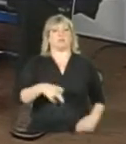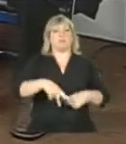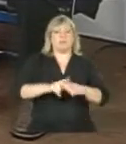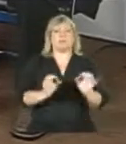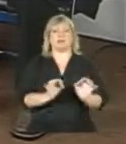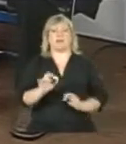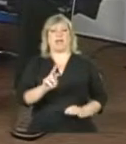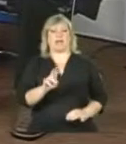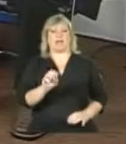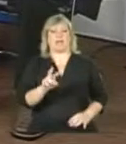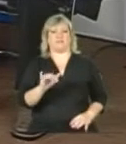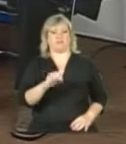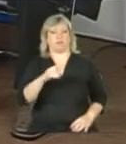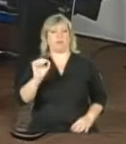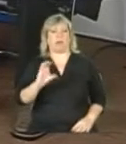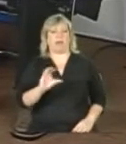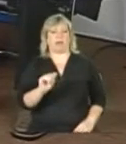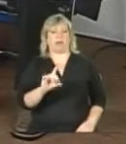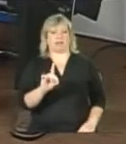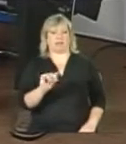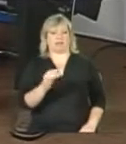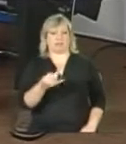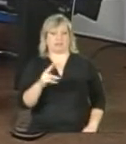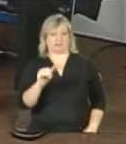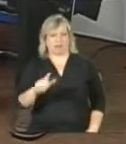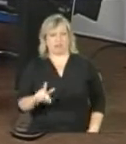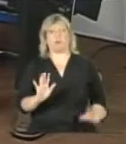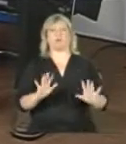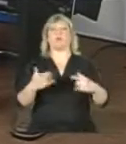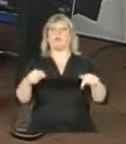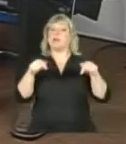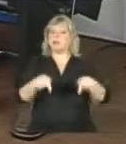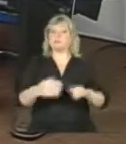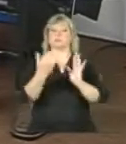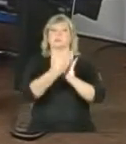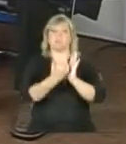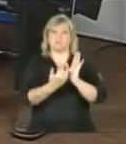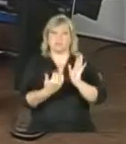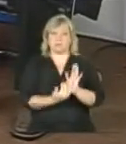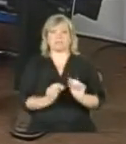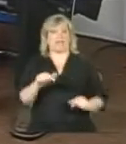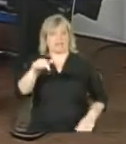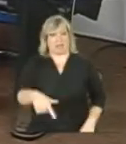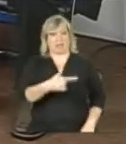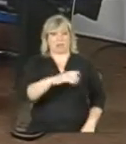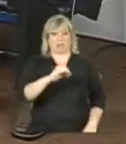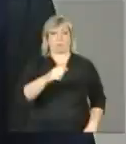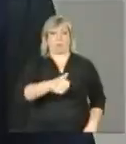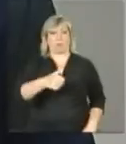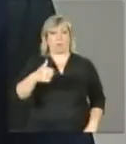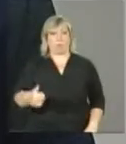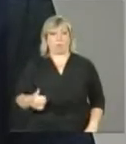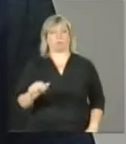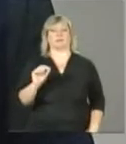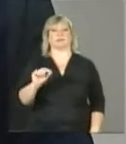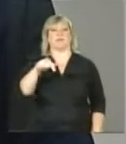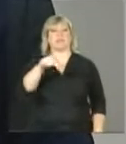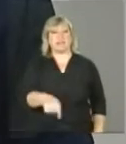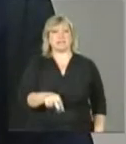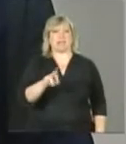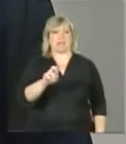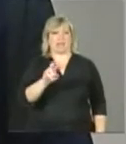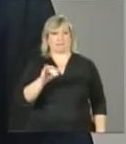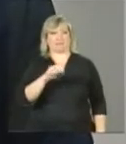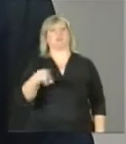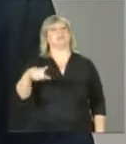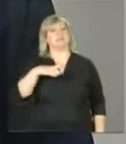é recente em relação à própria existência do programa. Nesse ano, essa revisão vem